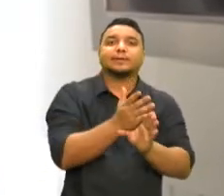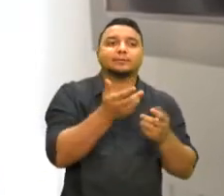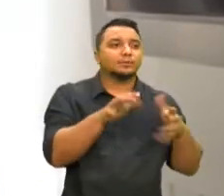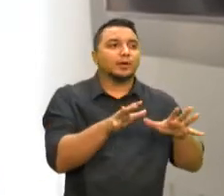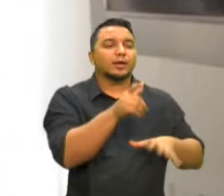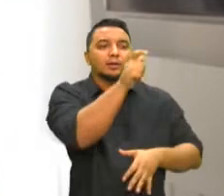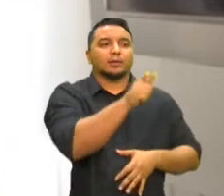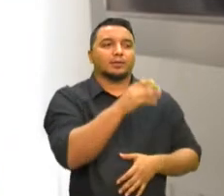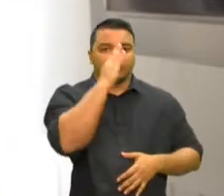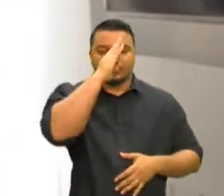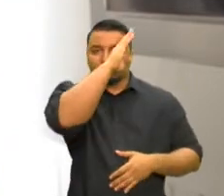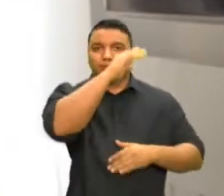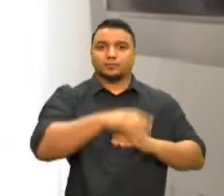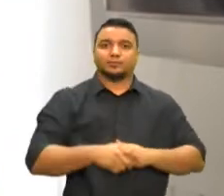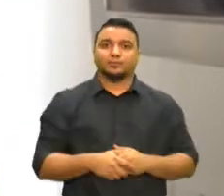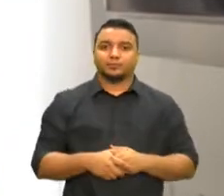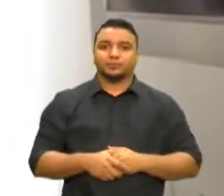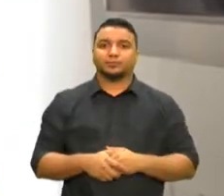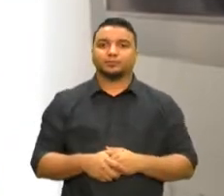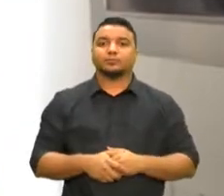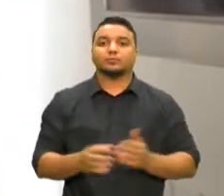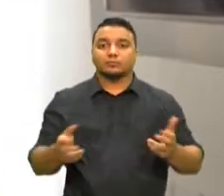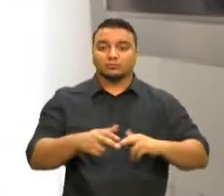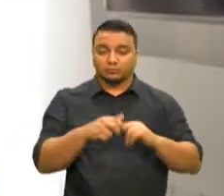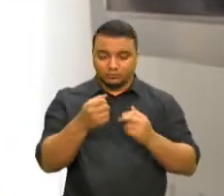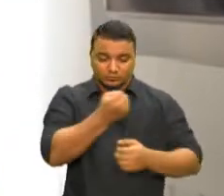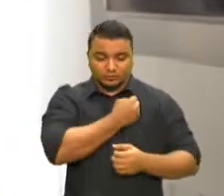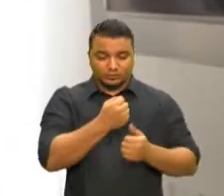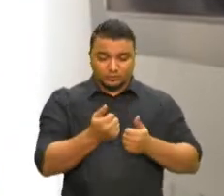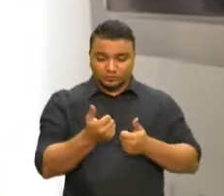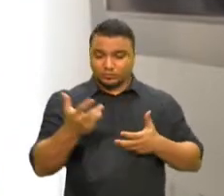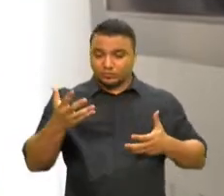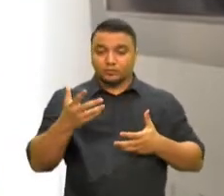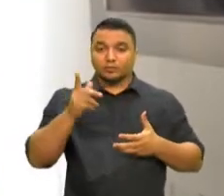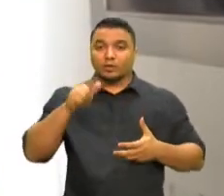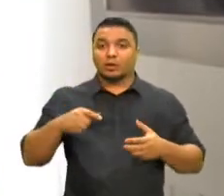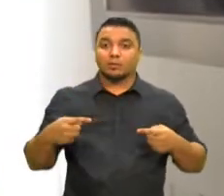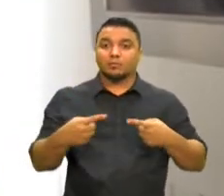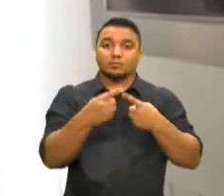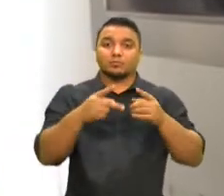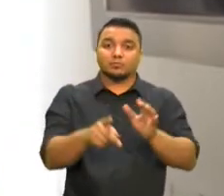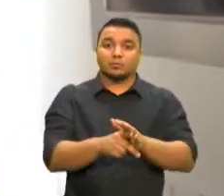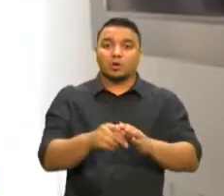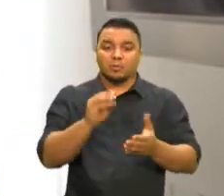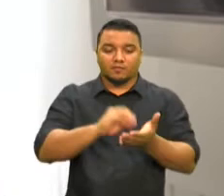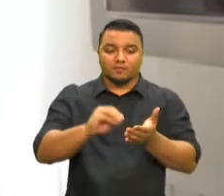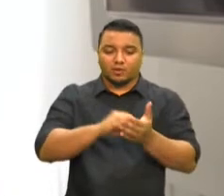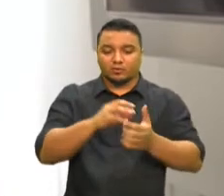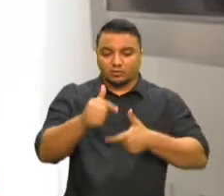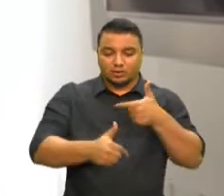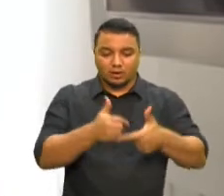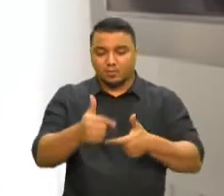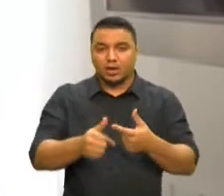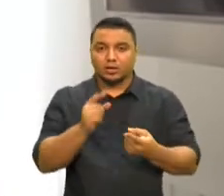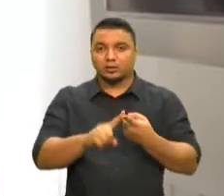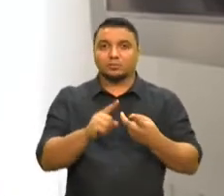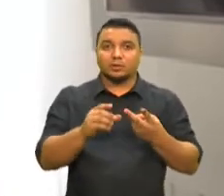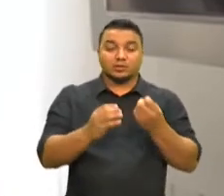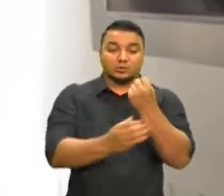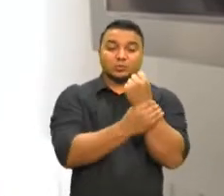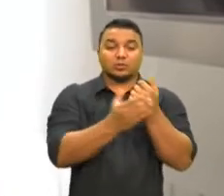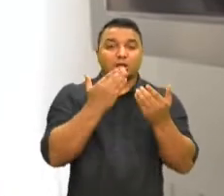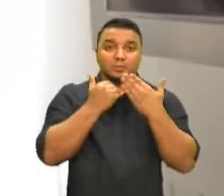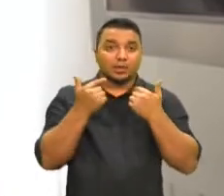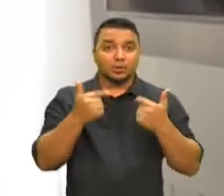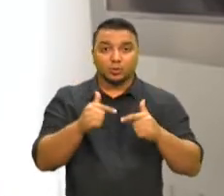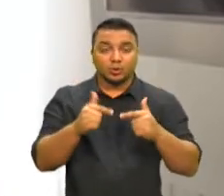atuação governamental. E esses números que dizem respeito a desemprego, que dizem respeito a insegurança alimentar,